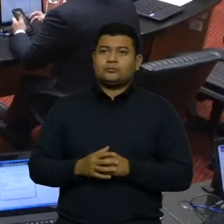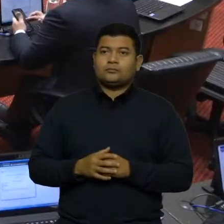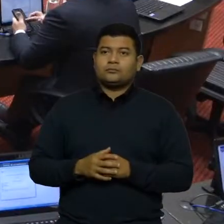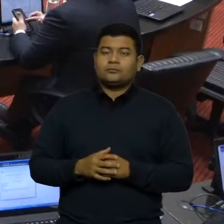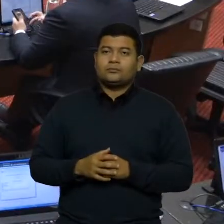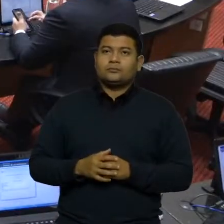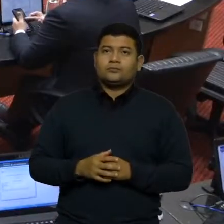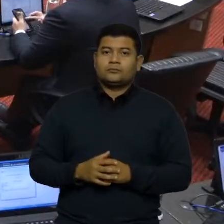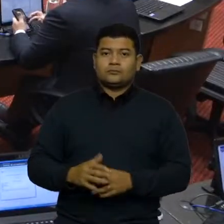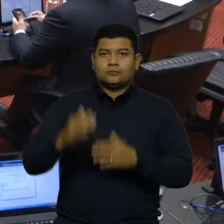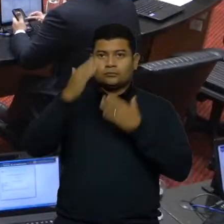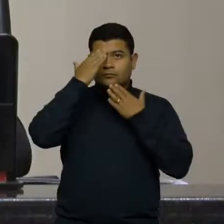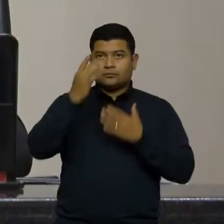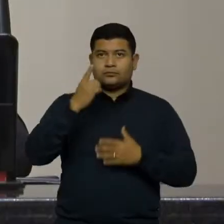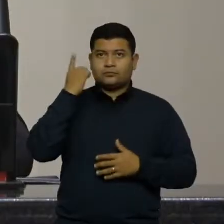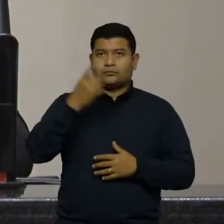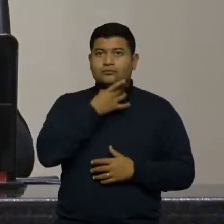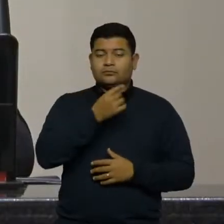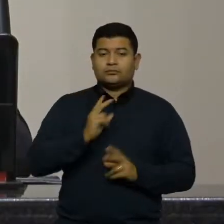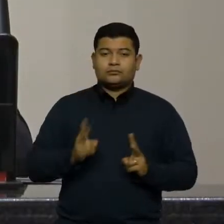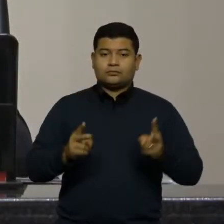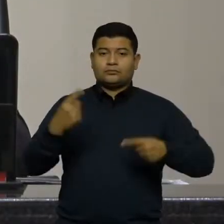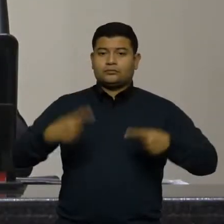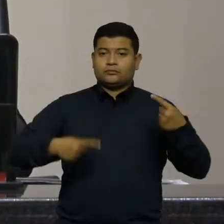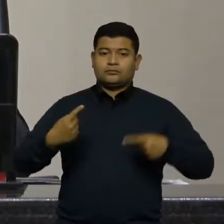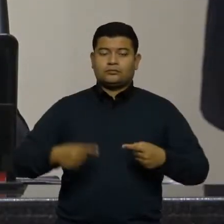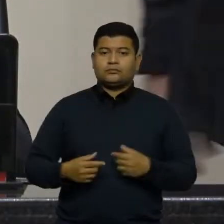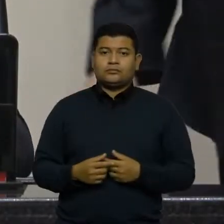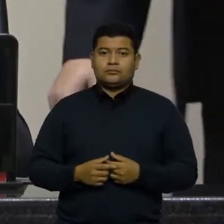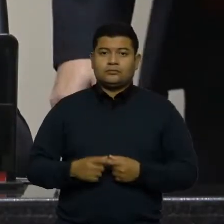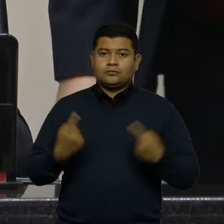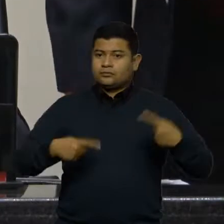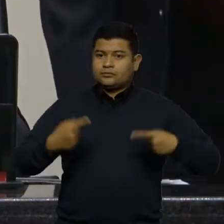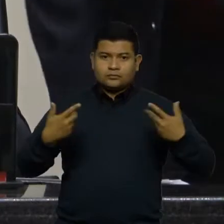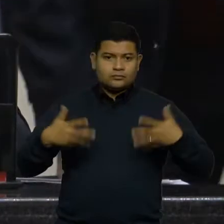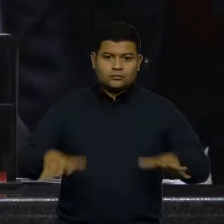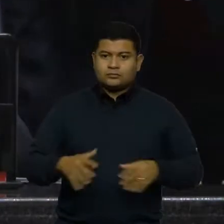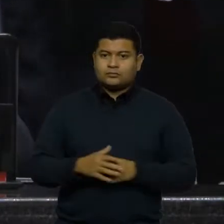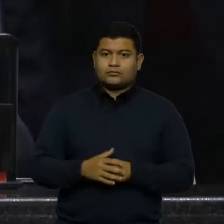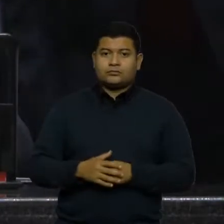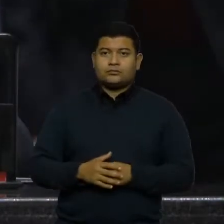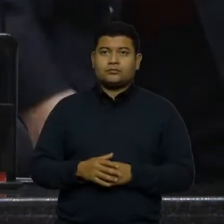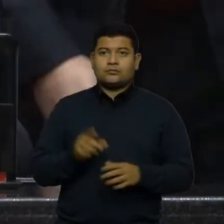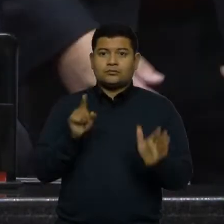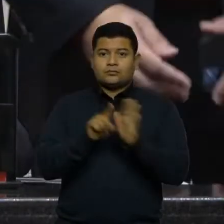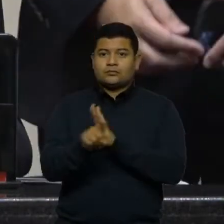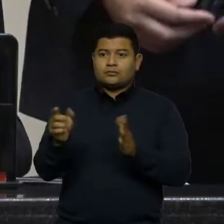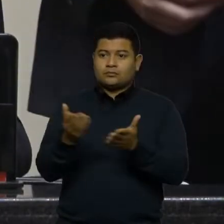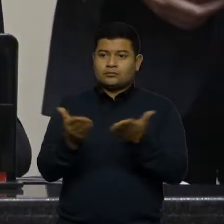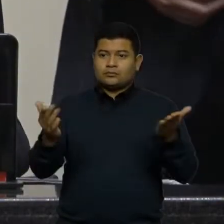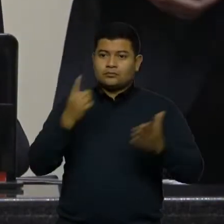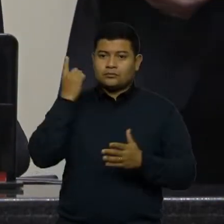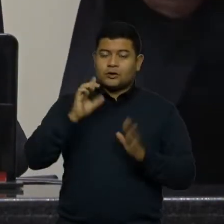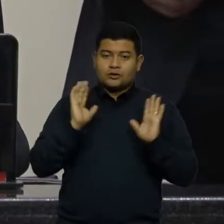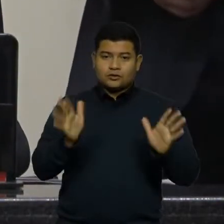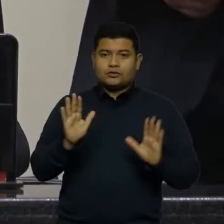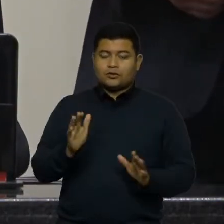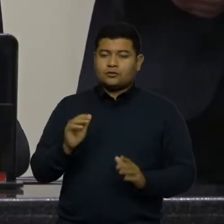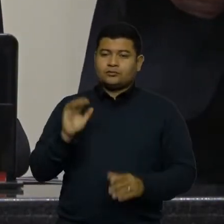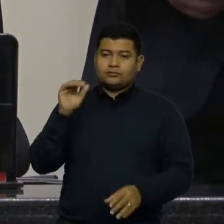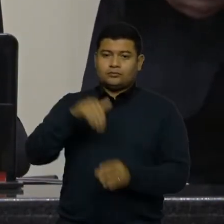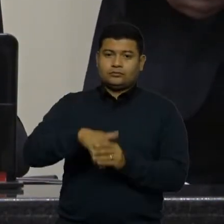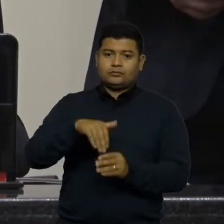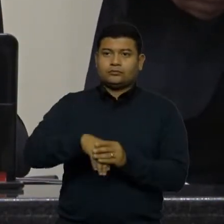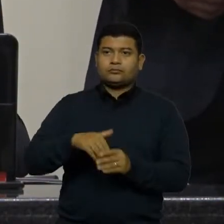deputado Cobanquini continua em discussão. Não havendo mais quem queira discutir, eu consulto os senhores deputados se todos exerceram o seu